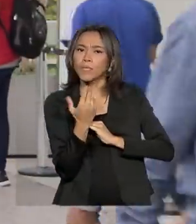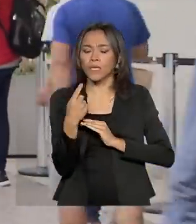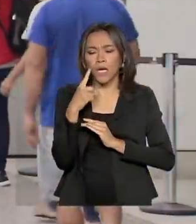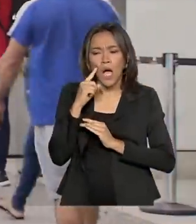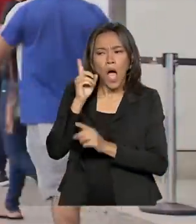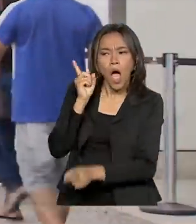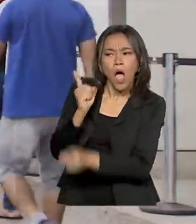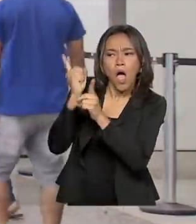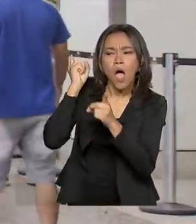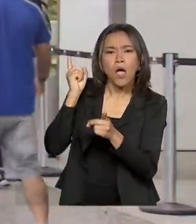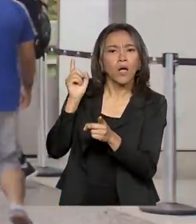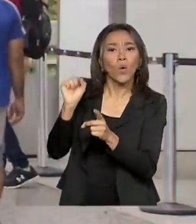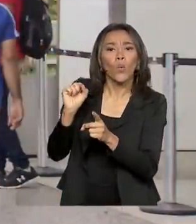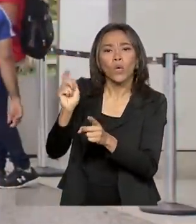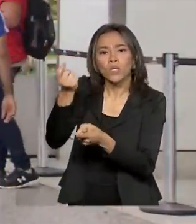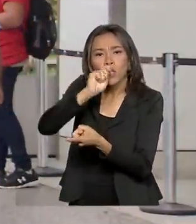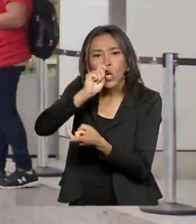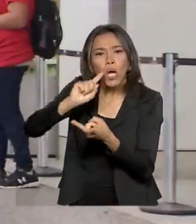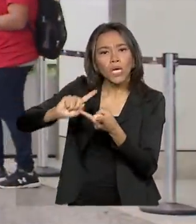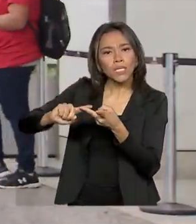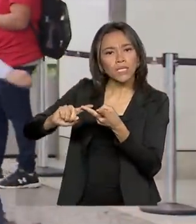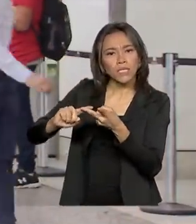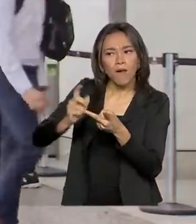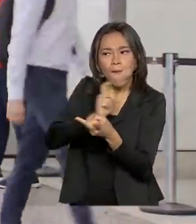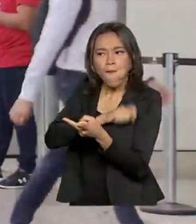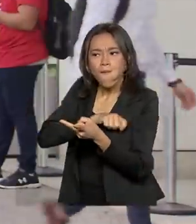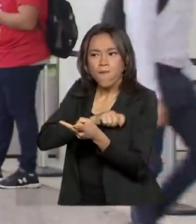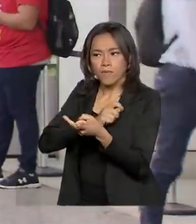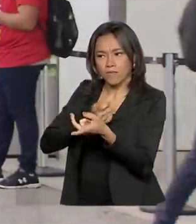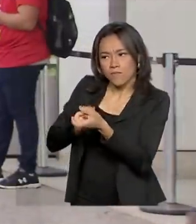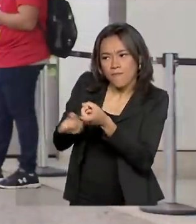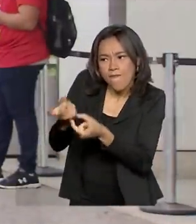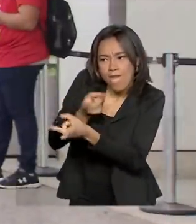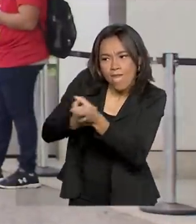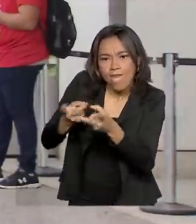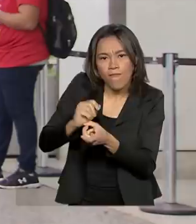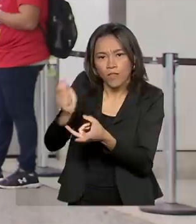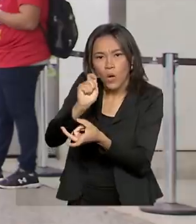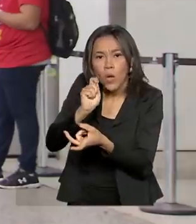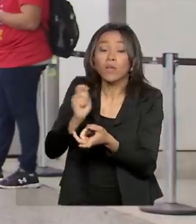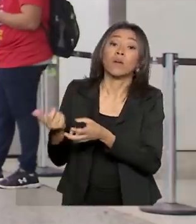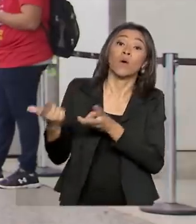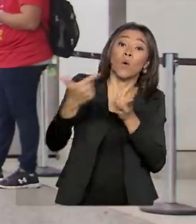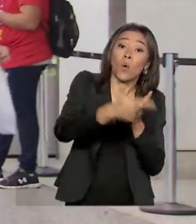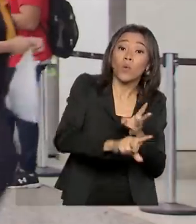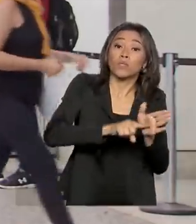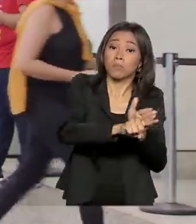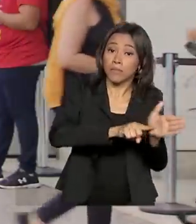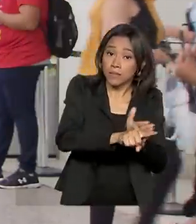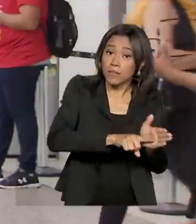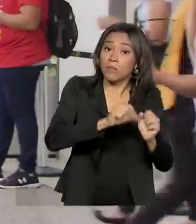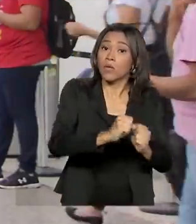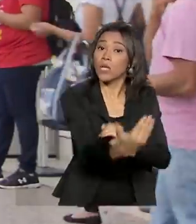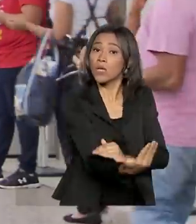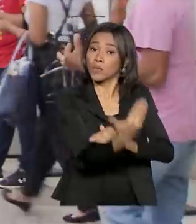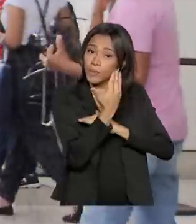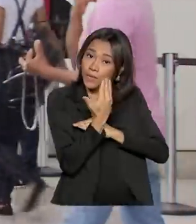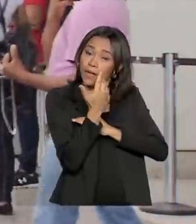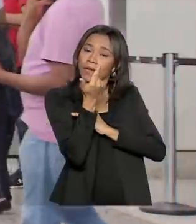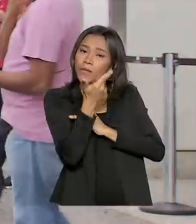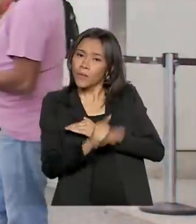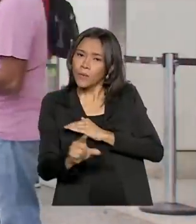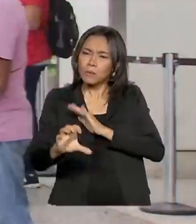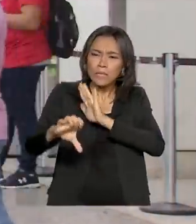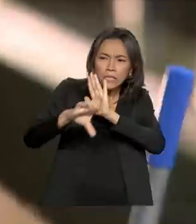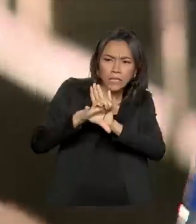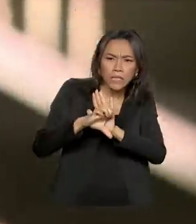drogas e mapear redes de tráfico. Outras pesquisas podem colaborar na identificação da autoria de crimes por meio de